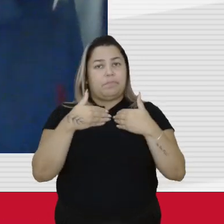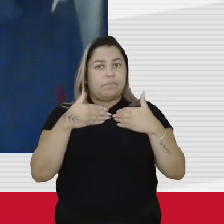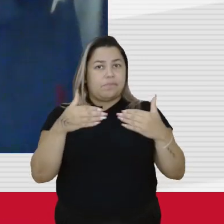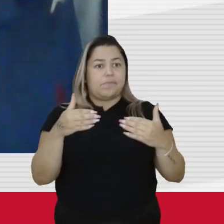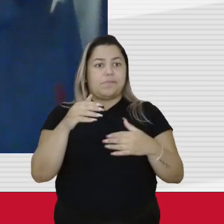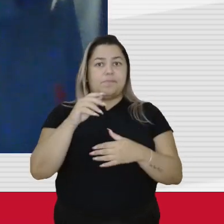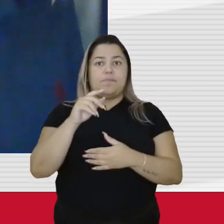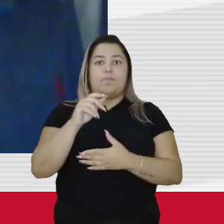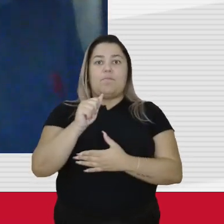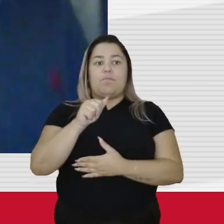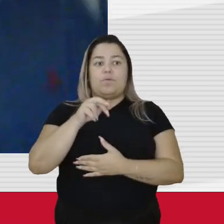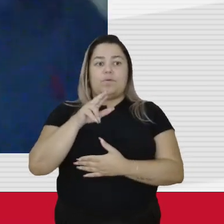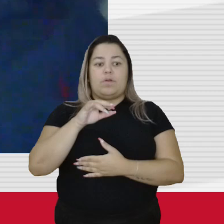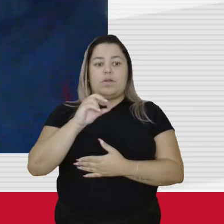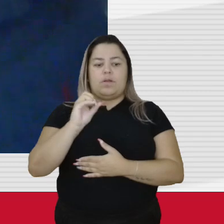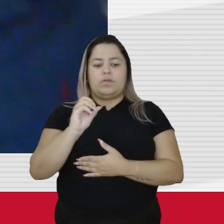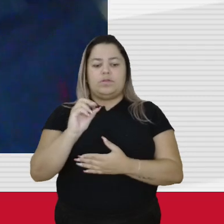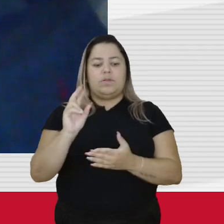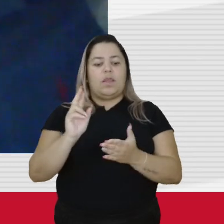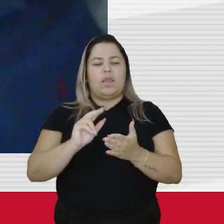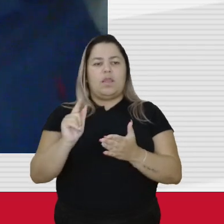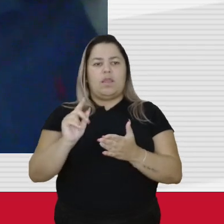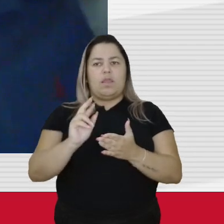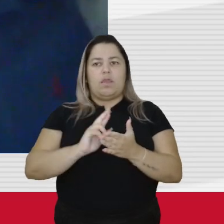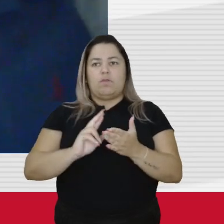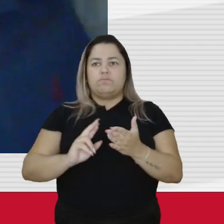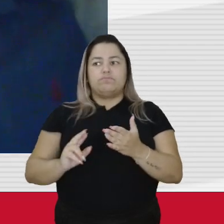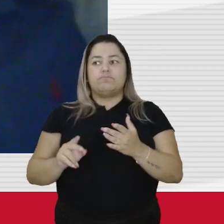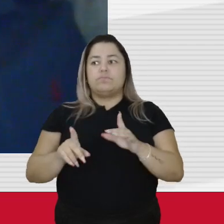arquivos. nesse meio tempo,